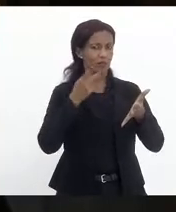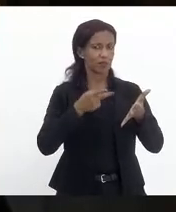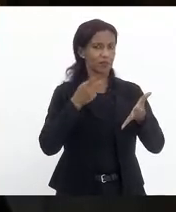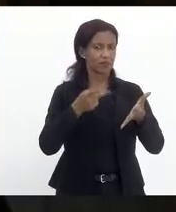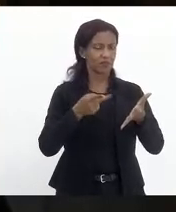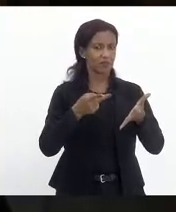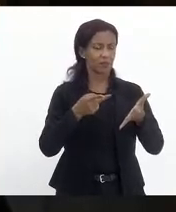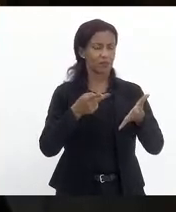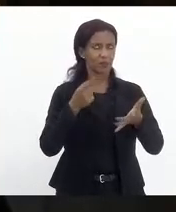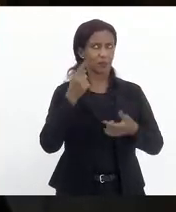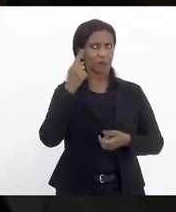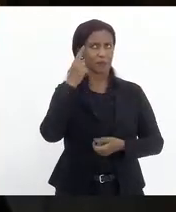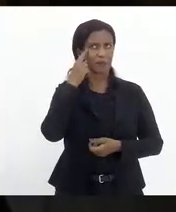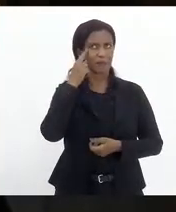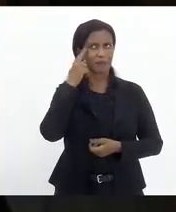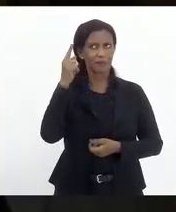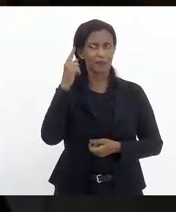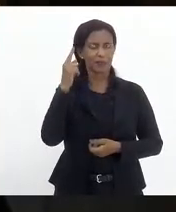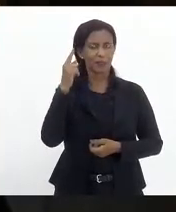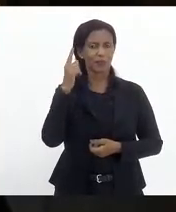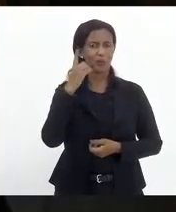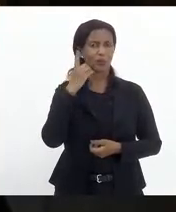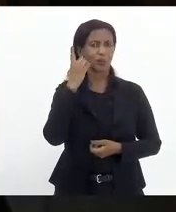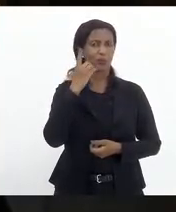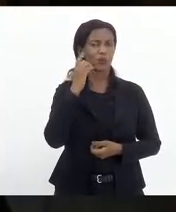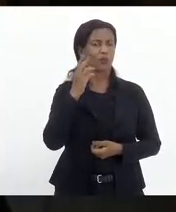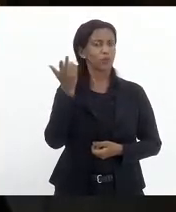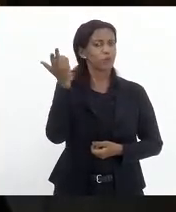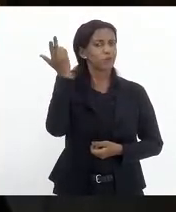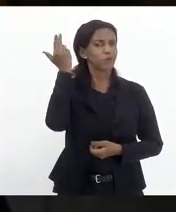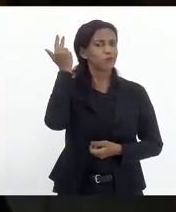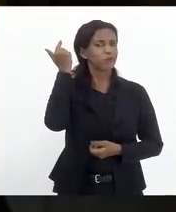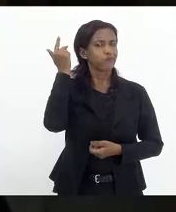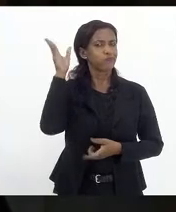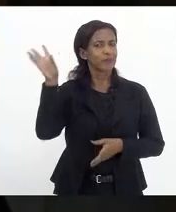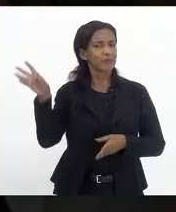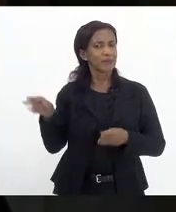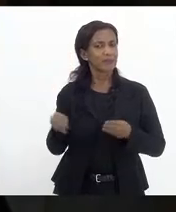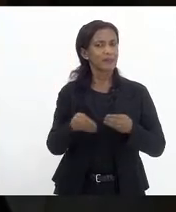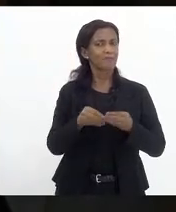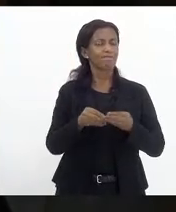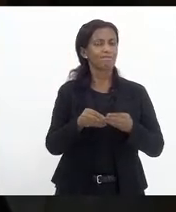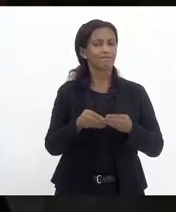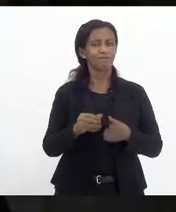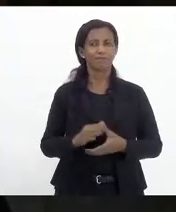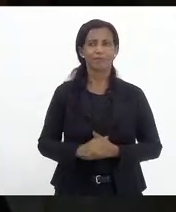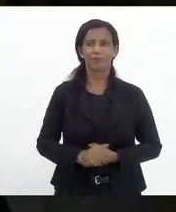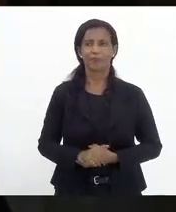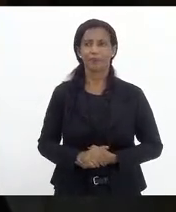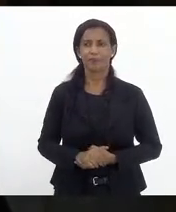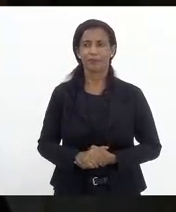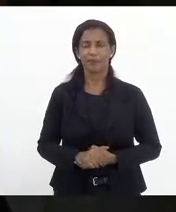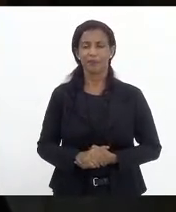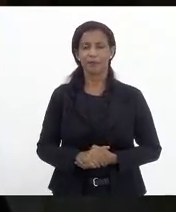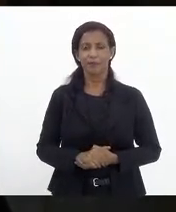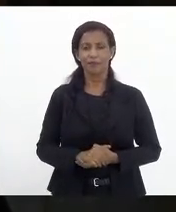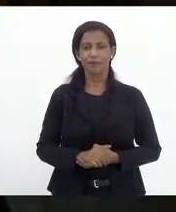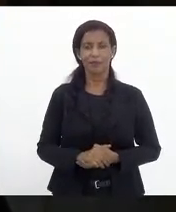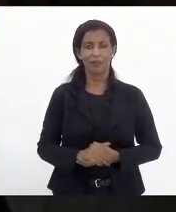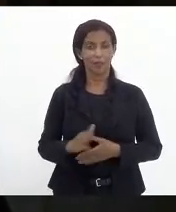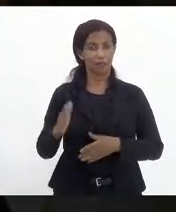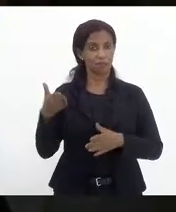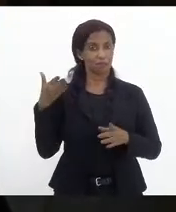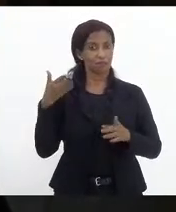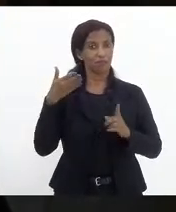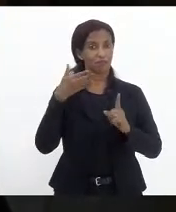palavras do deputado Elomar Coelho na questão específica